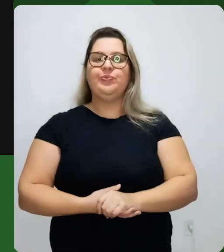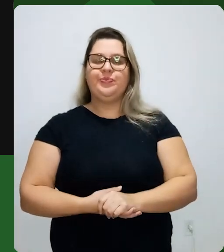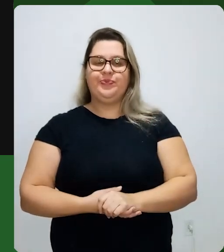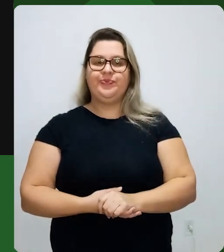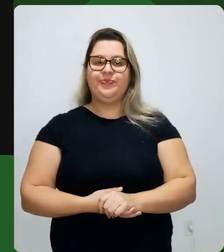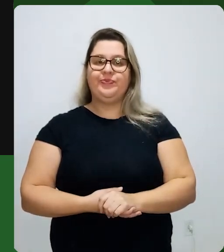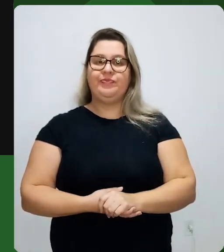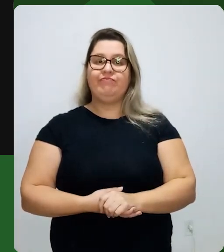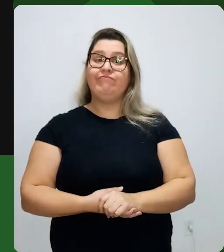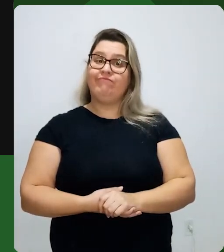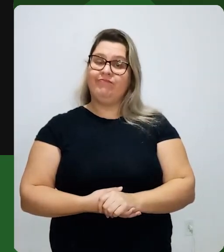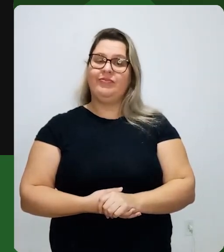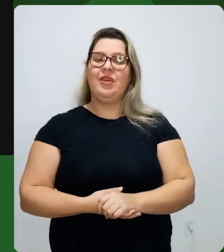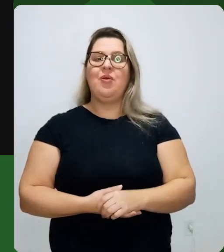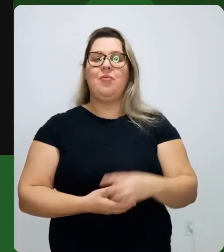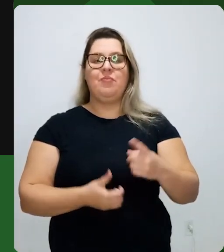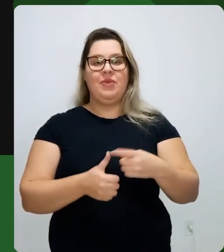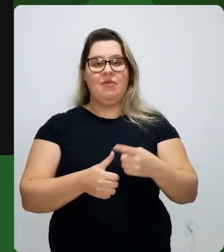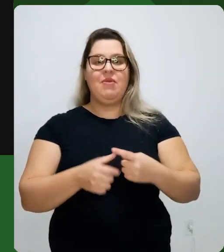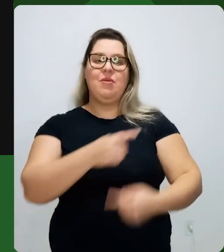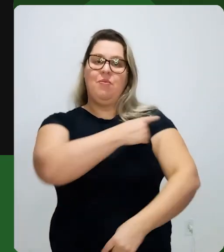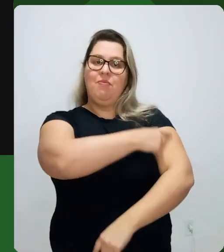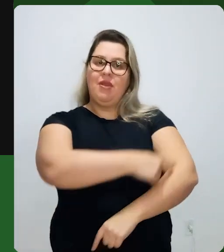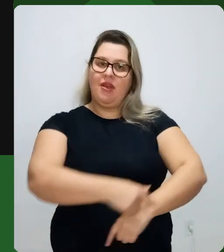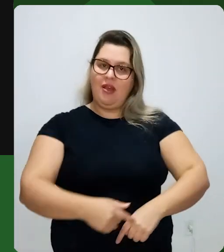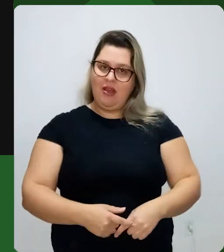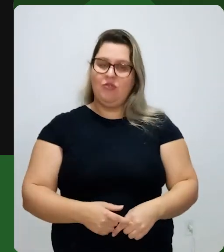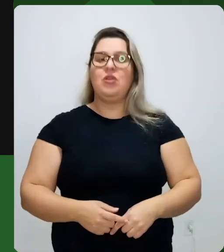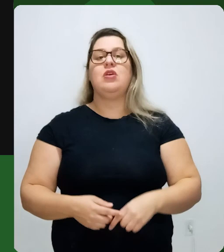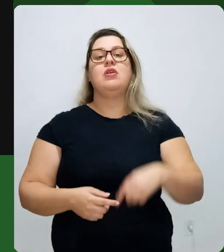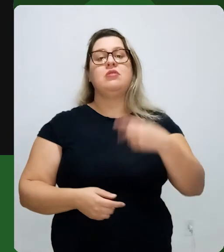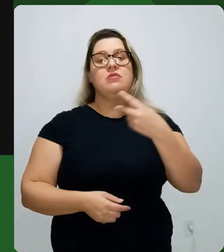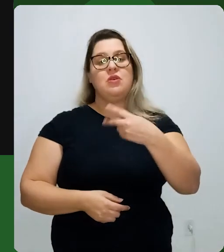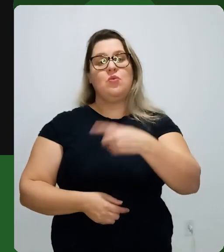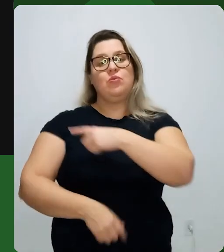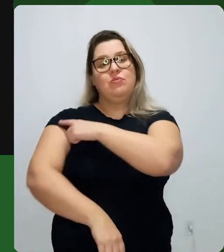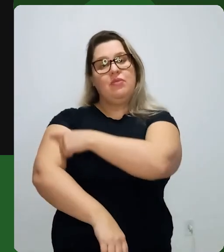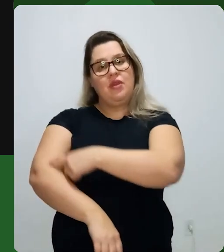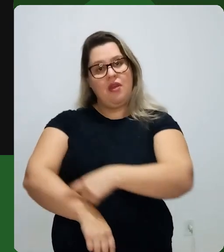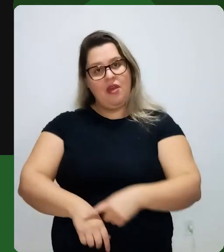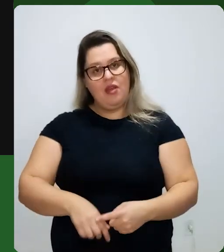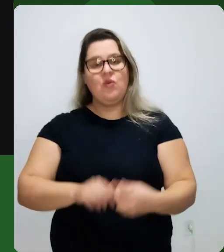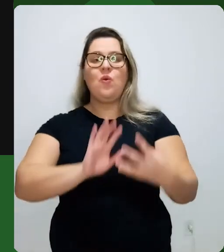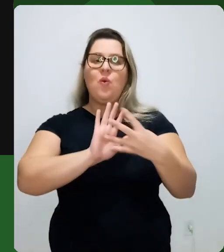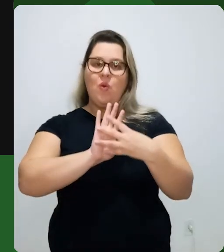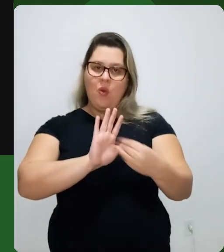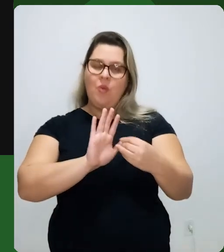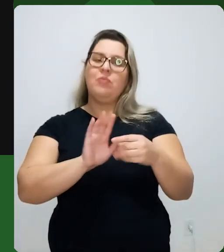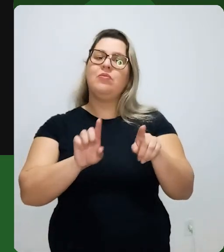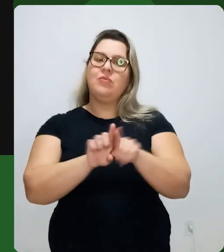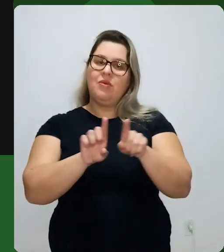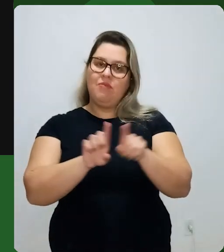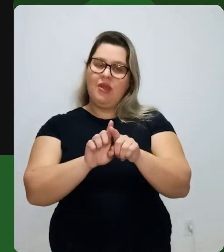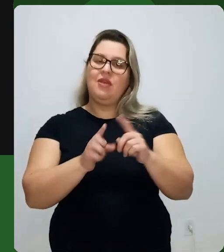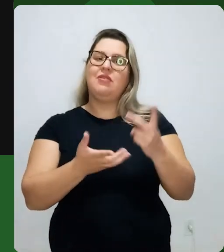Então, tá aqui o nosso primeiro braço. O segundo, copiando também ali o modelo do desenho da folha que eu vou